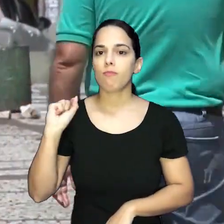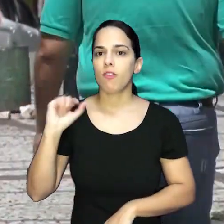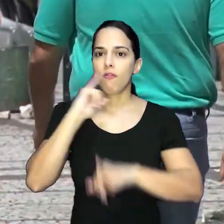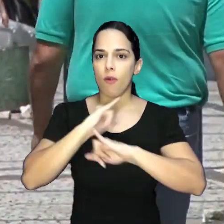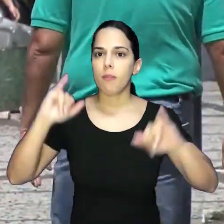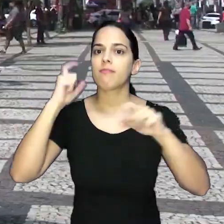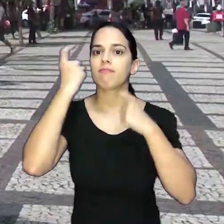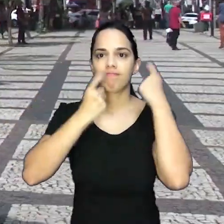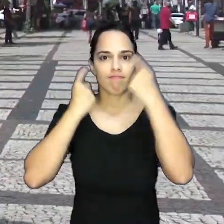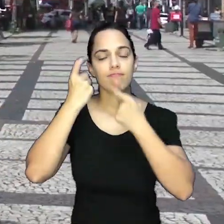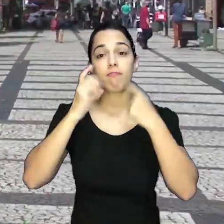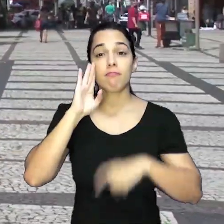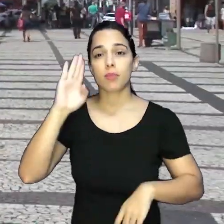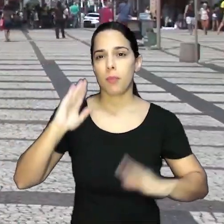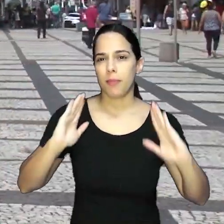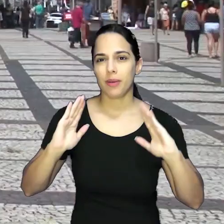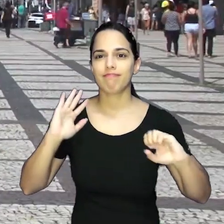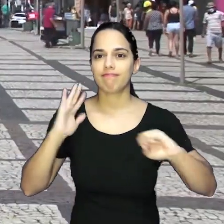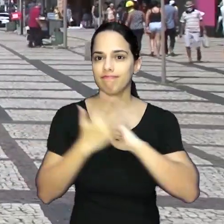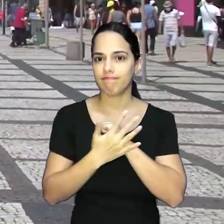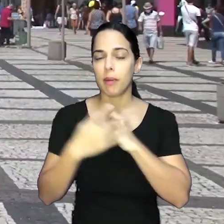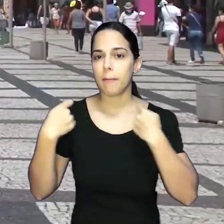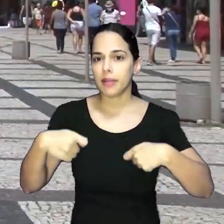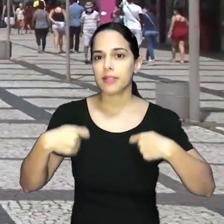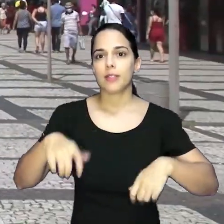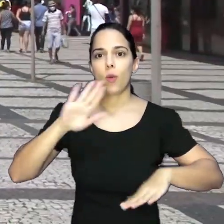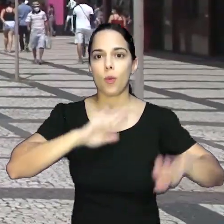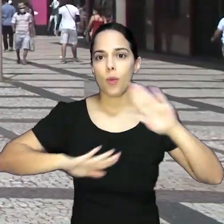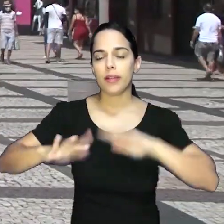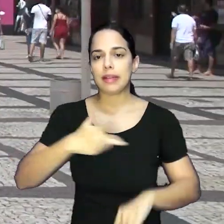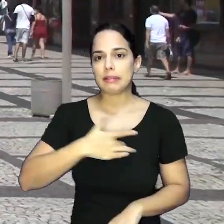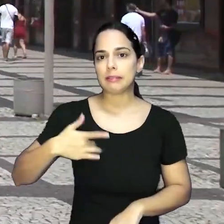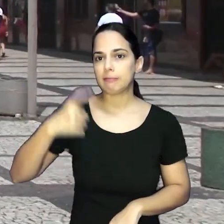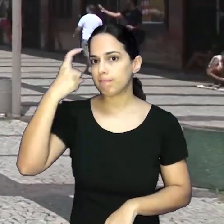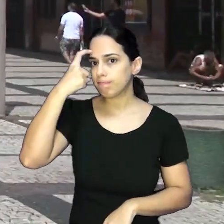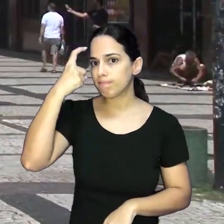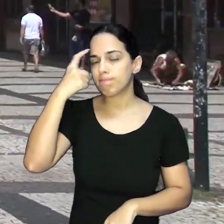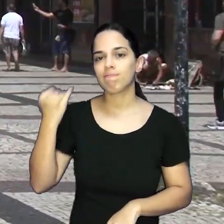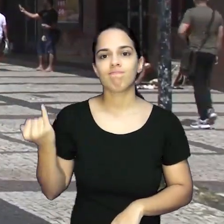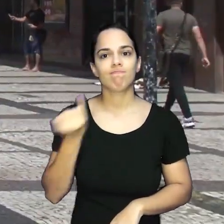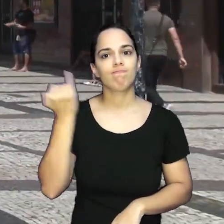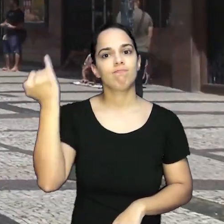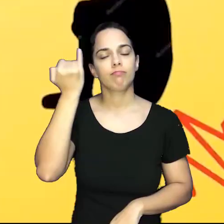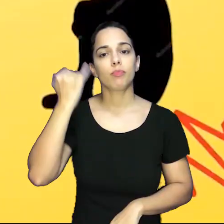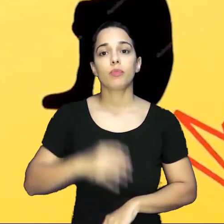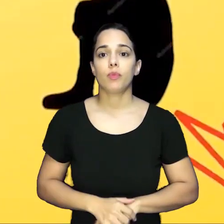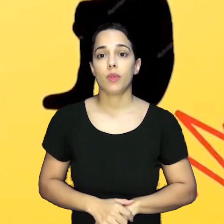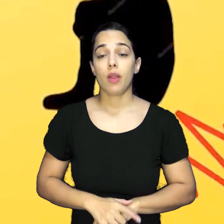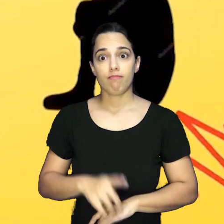informação que preocupa, principalmente em tempos de pandemia. Cuidar da saúde mental nunca foi tão importante.